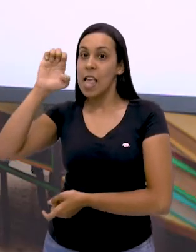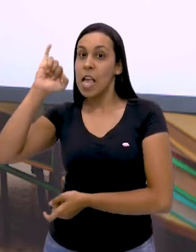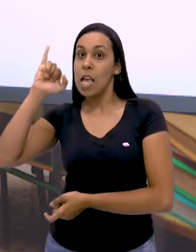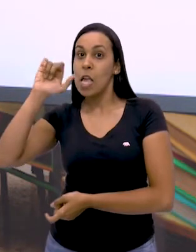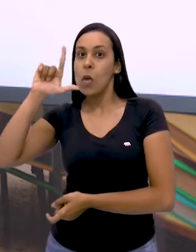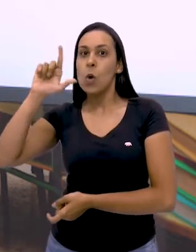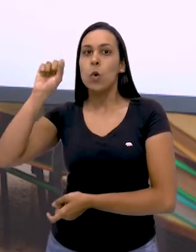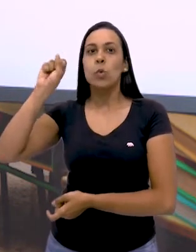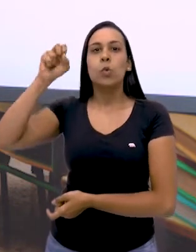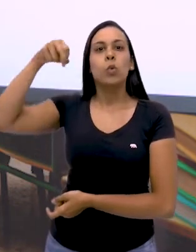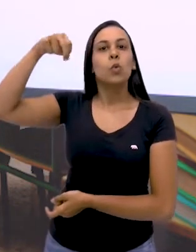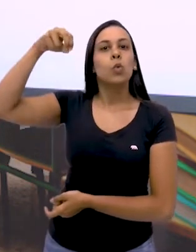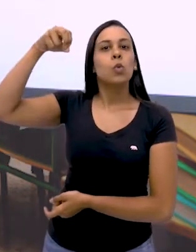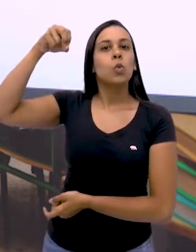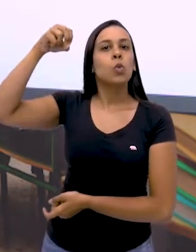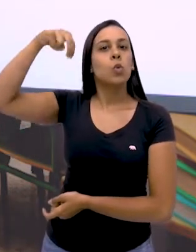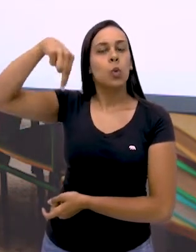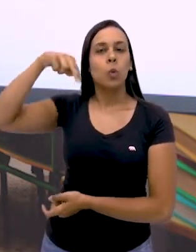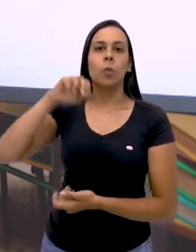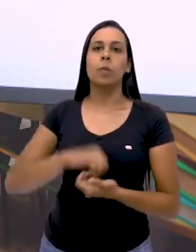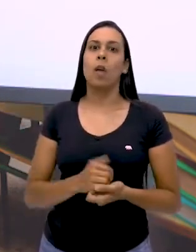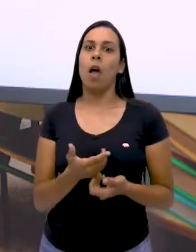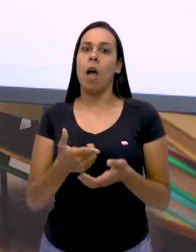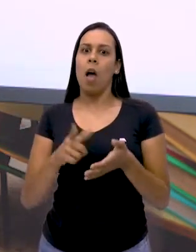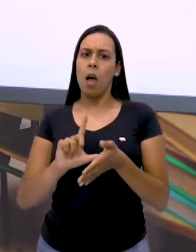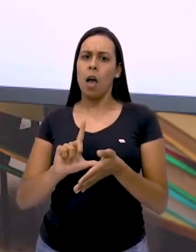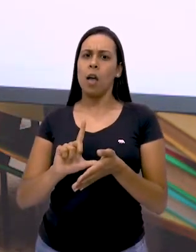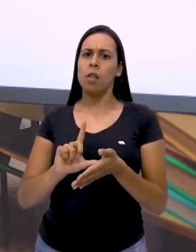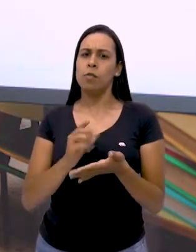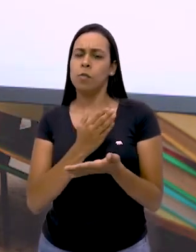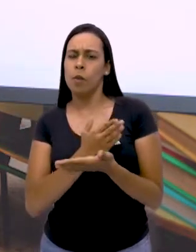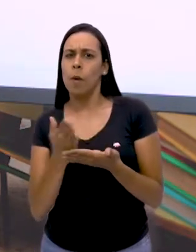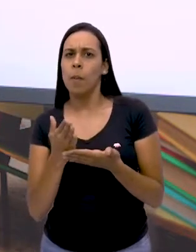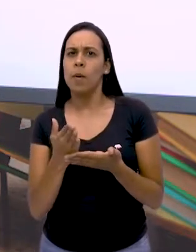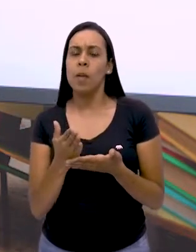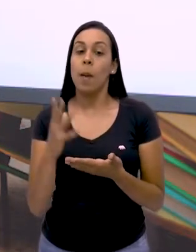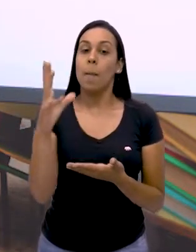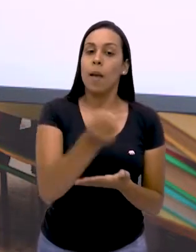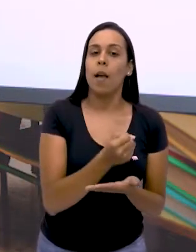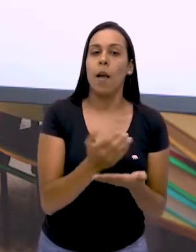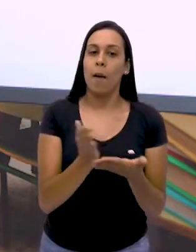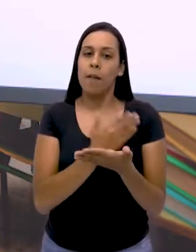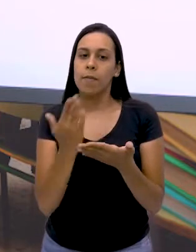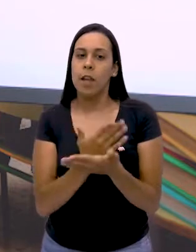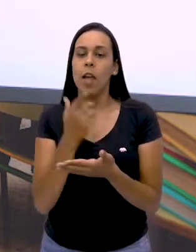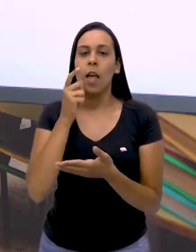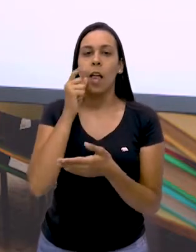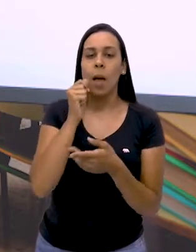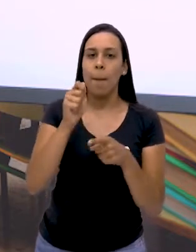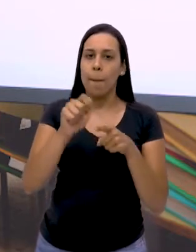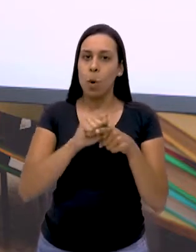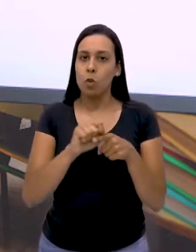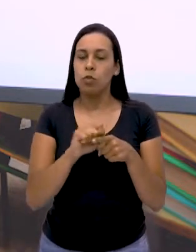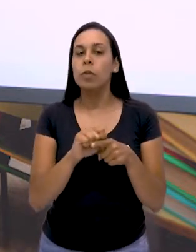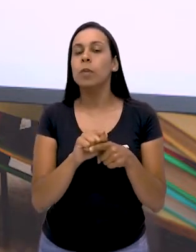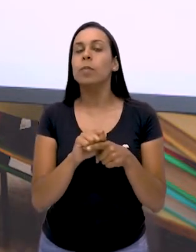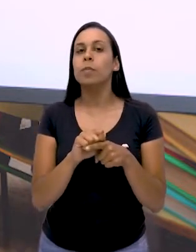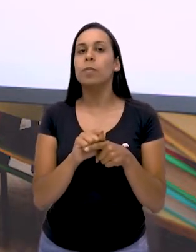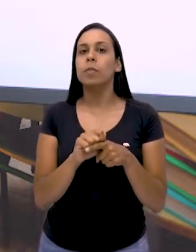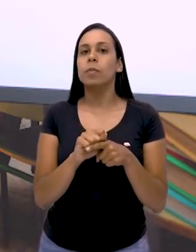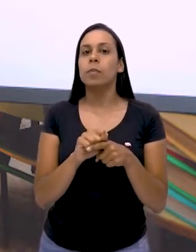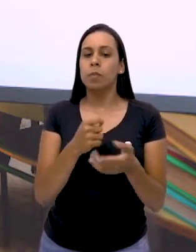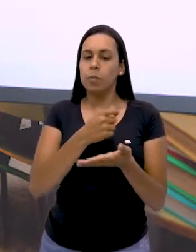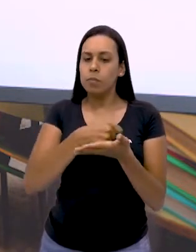Antes de iniciar nossa aula, que tal aí vocês pegarem caderno, lápis e borracha para fazer algumas